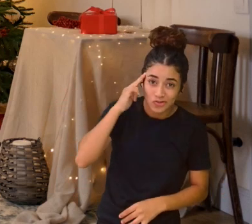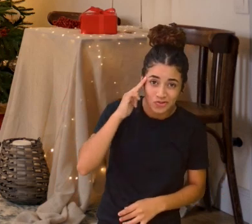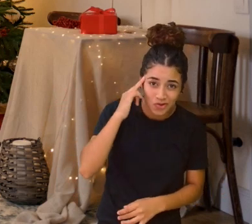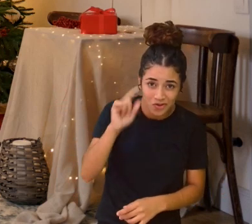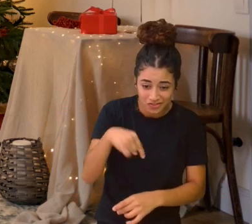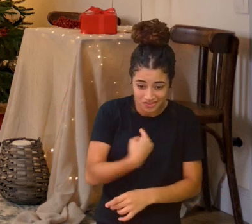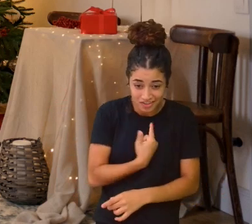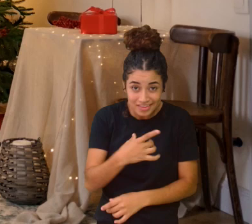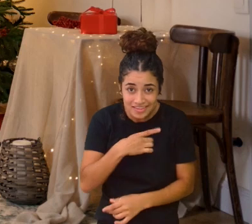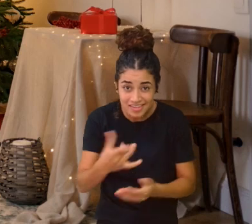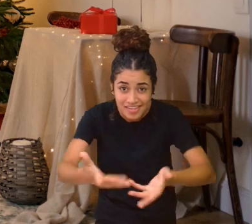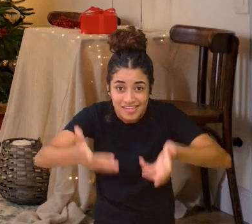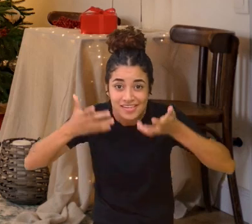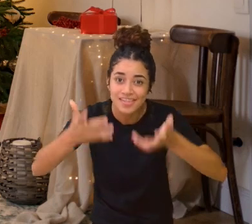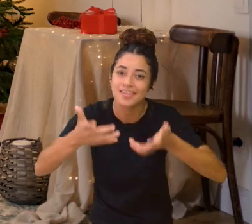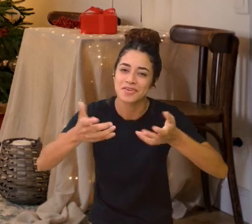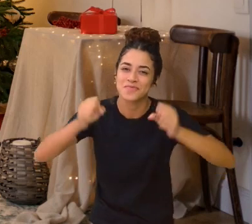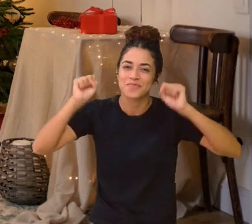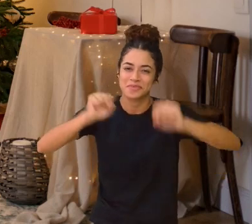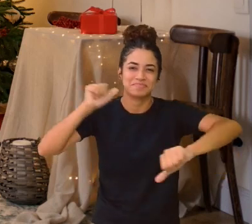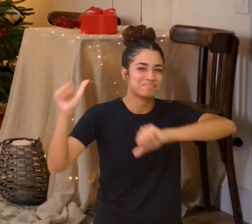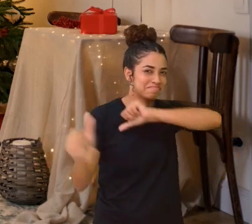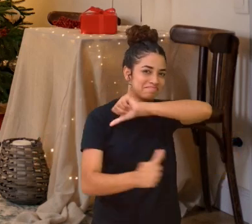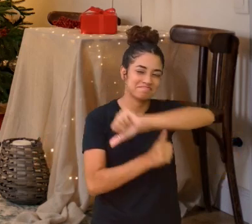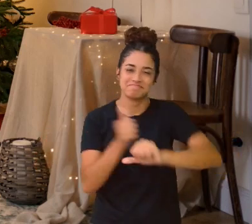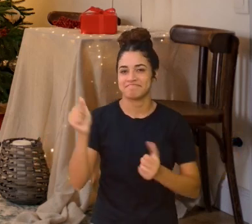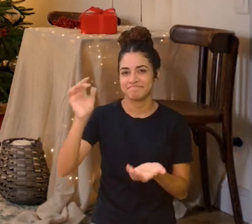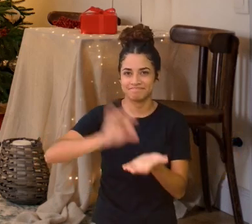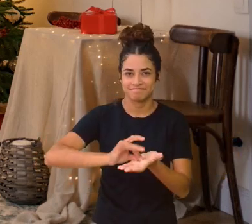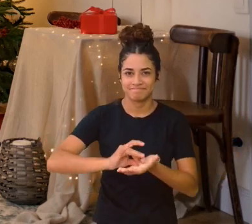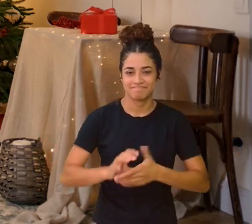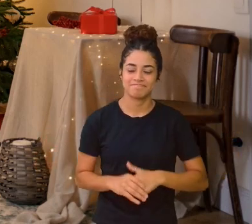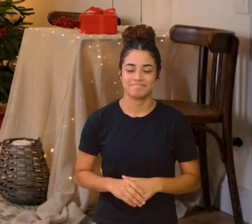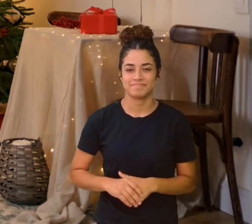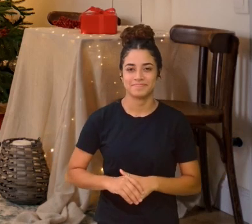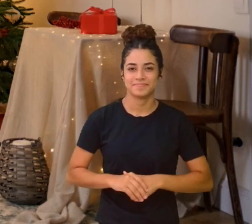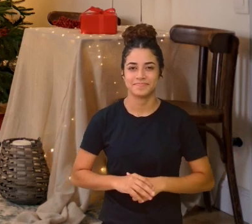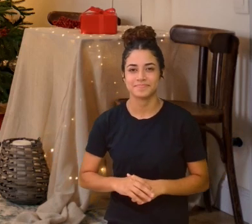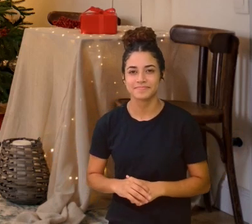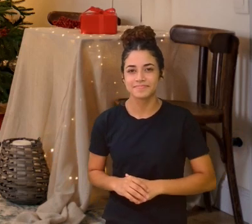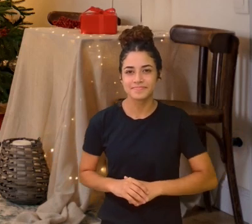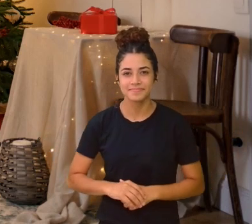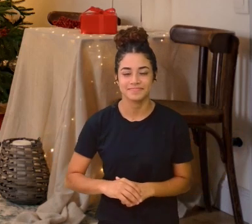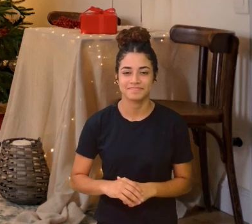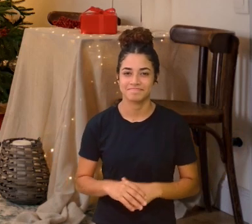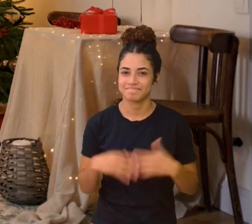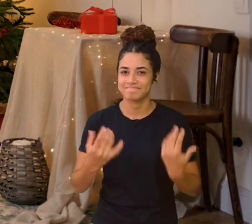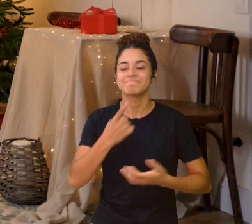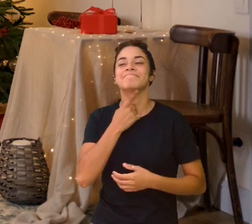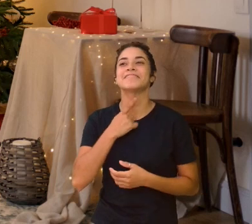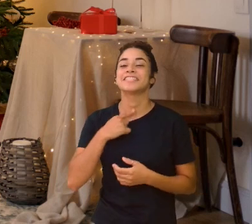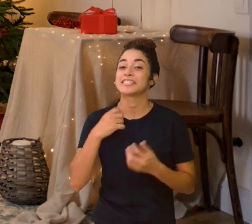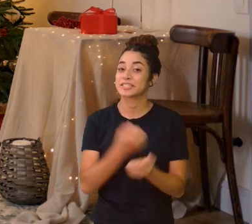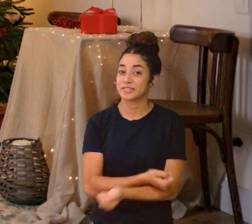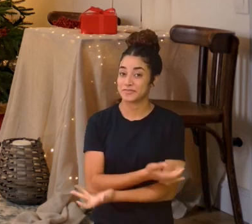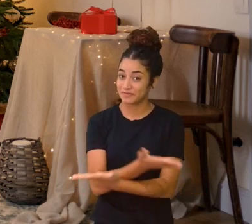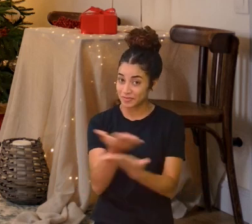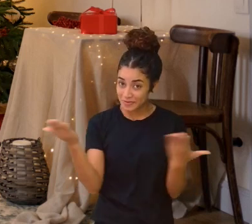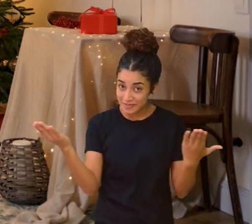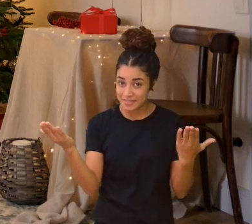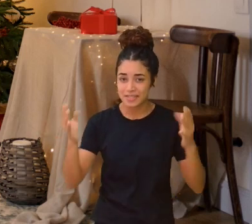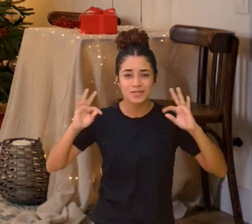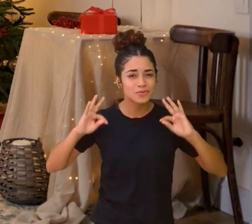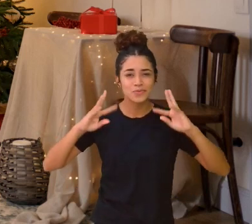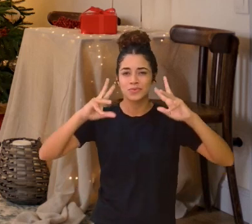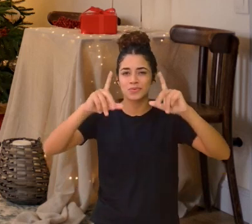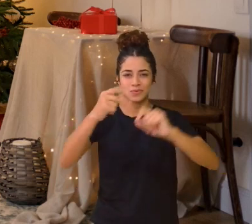sonhar Se torna realidade Desejo a você E a